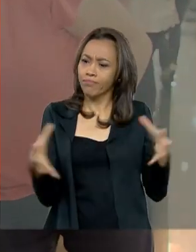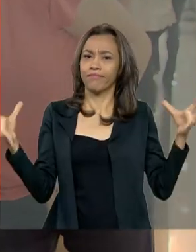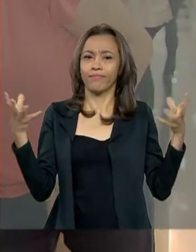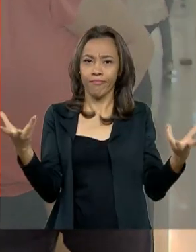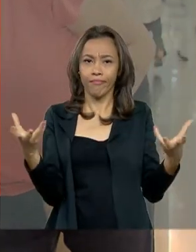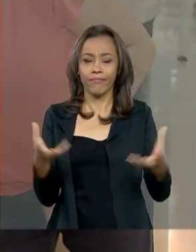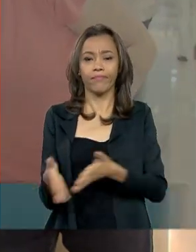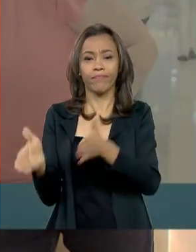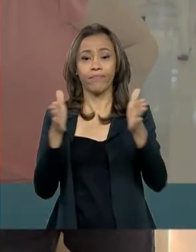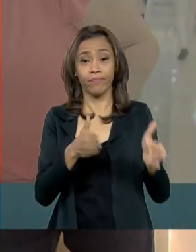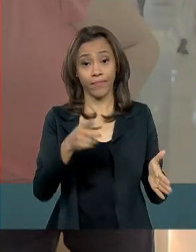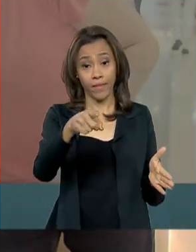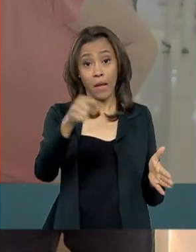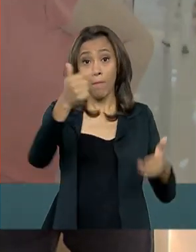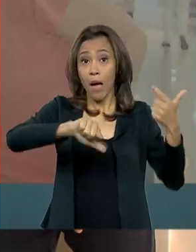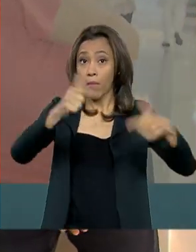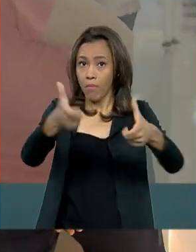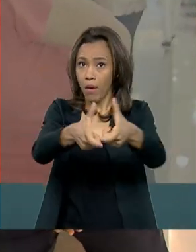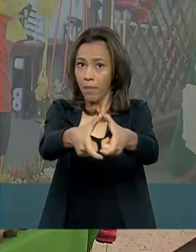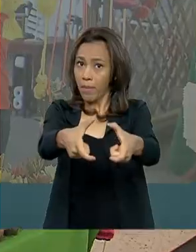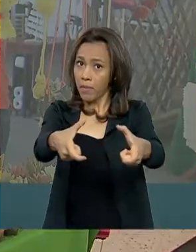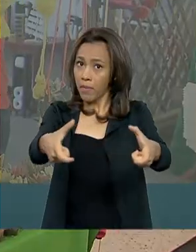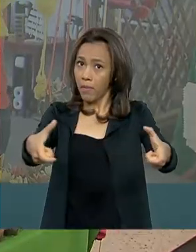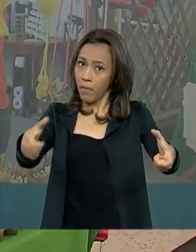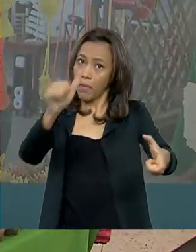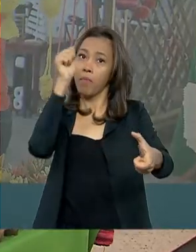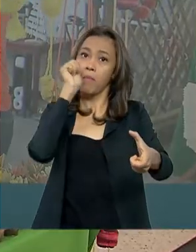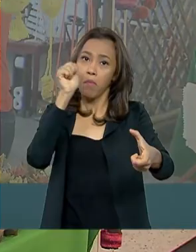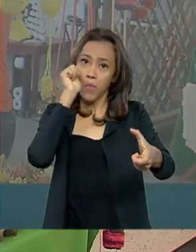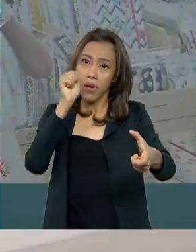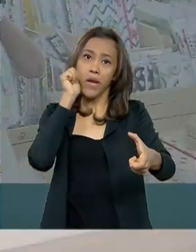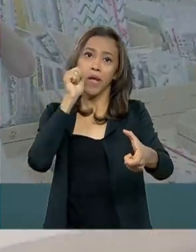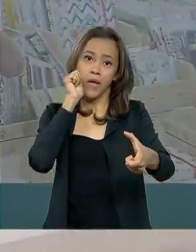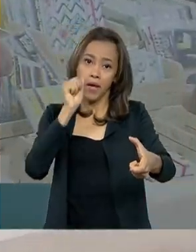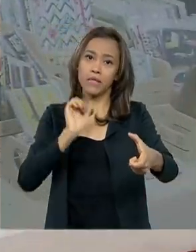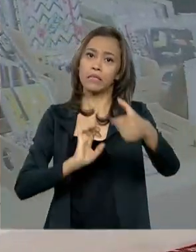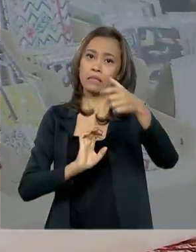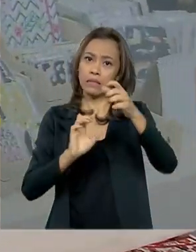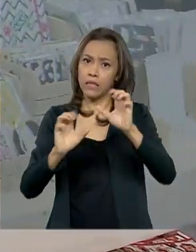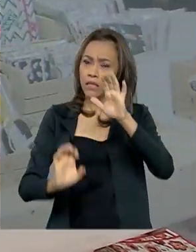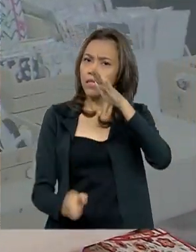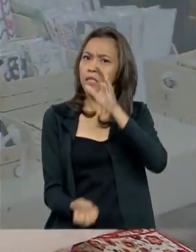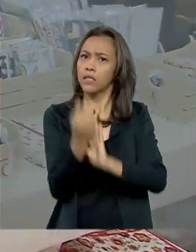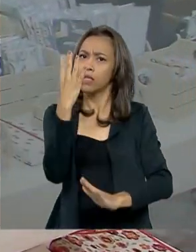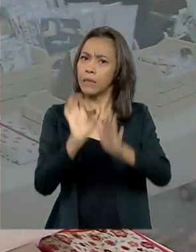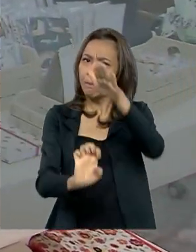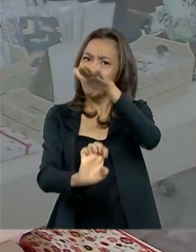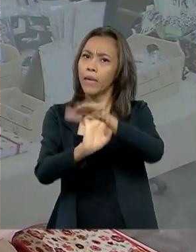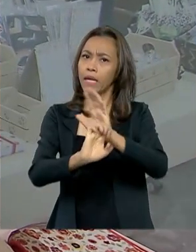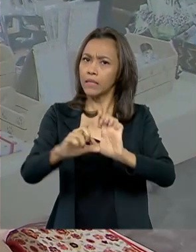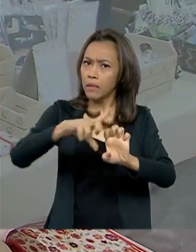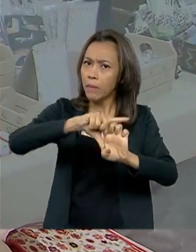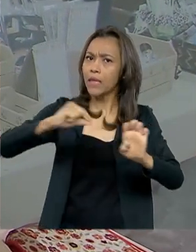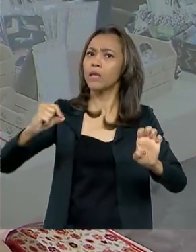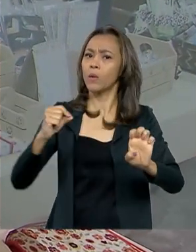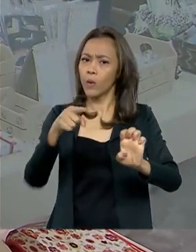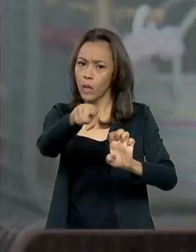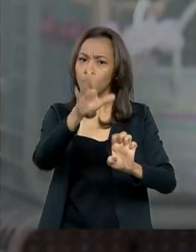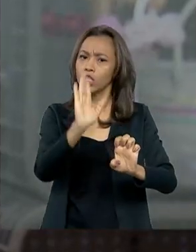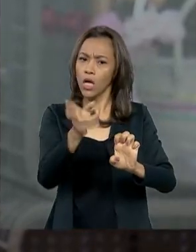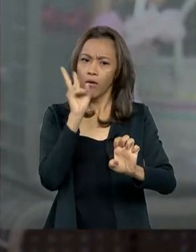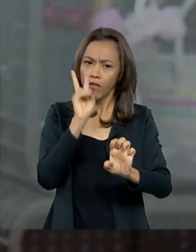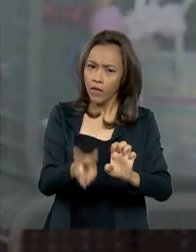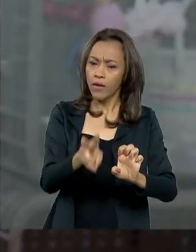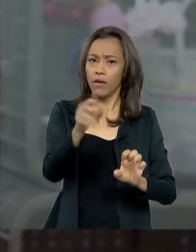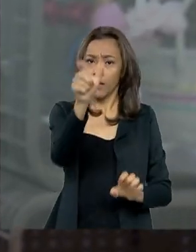Cada vez mais cresce o número de mulheres empreendedoras no país. Já é comum encontrar uma tocando seu próprio negócio.